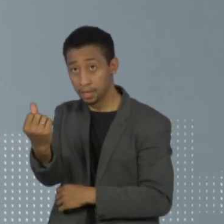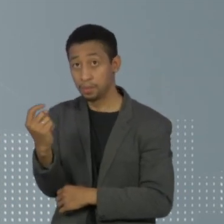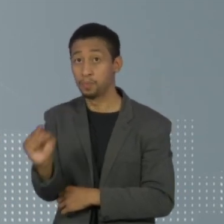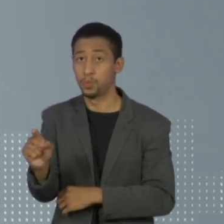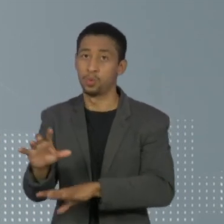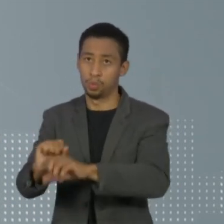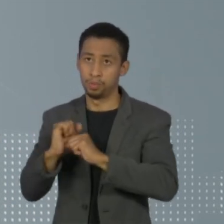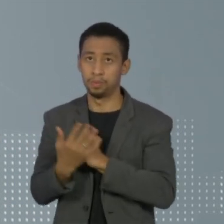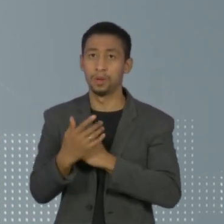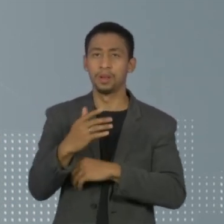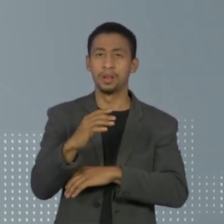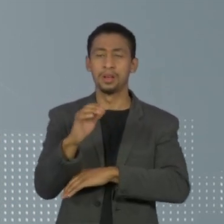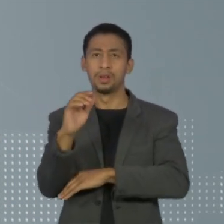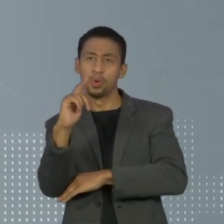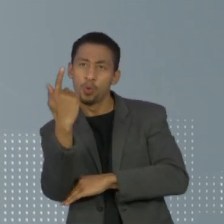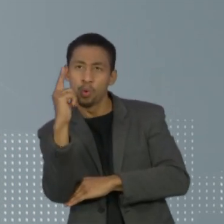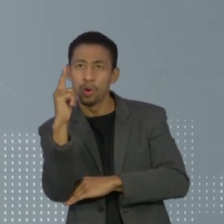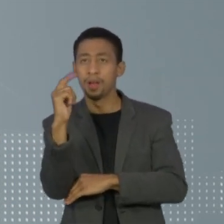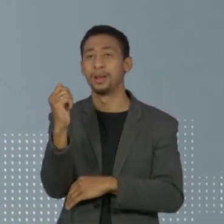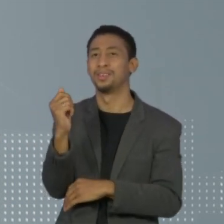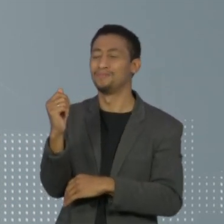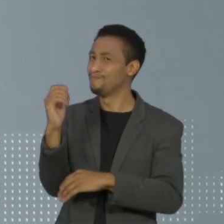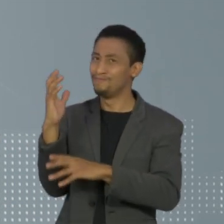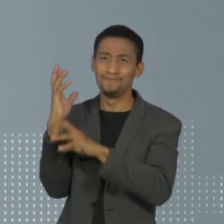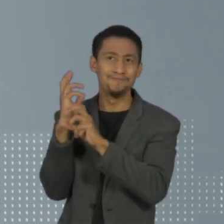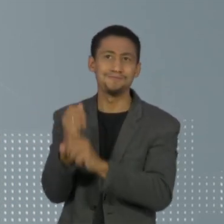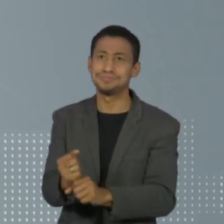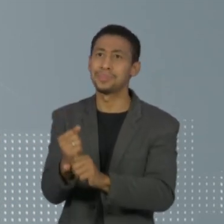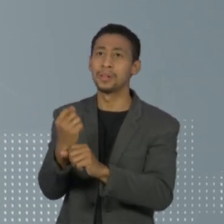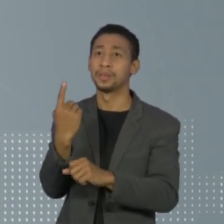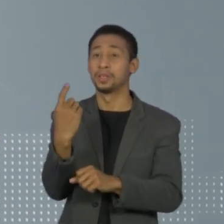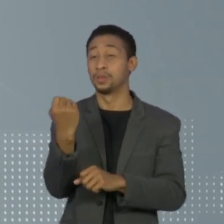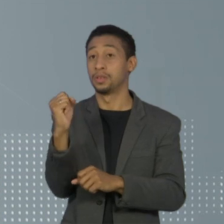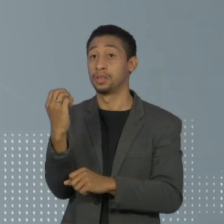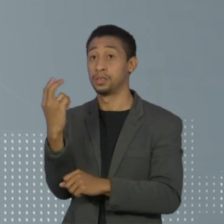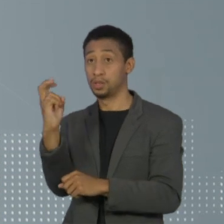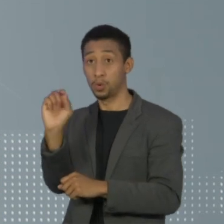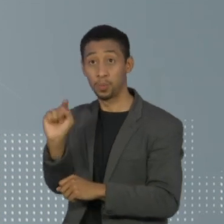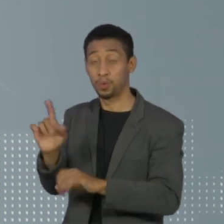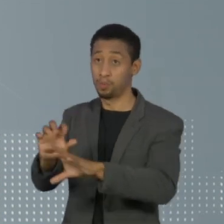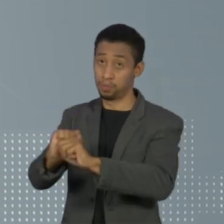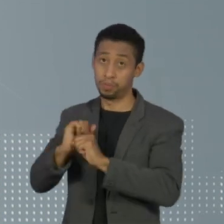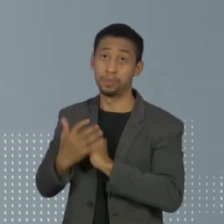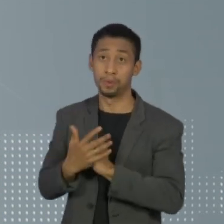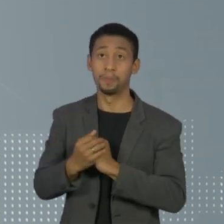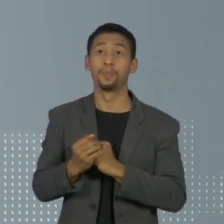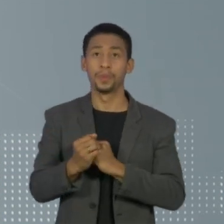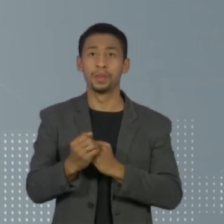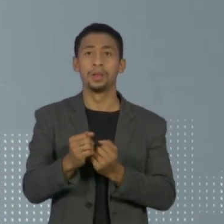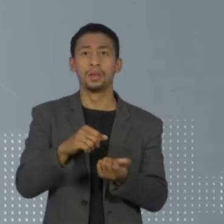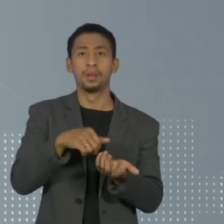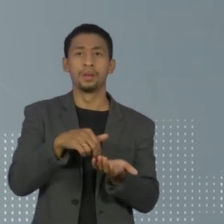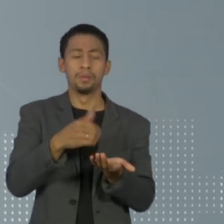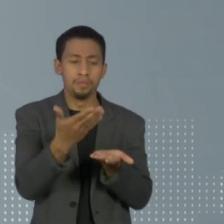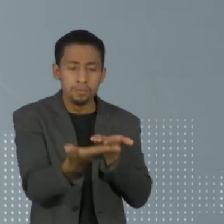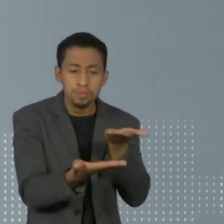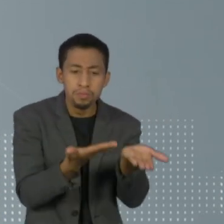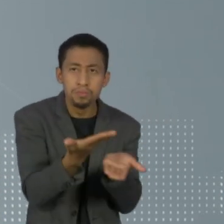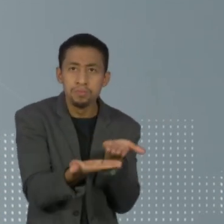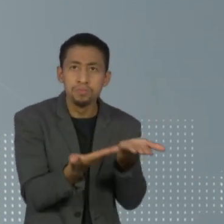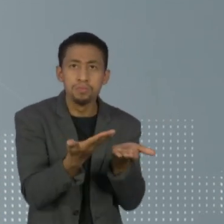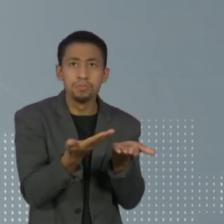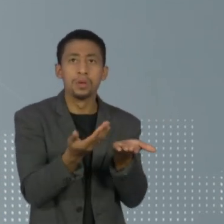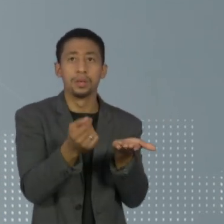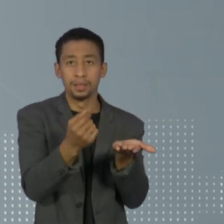E no centro-oeste, Goiás passou a ser o estado mais atingido. 185 mil registros. O número de pacientes em acompanhamento segue